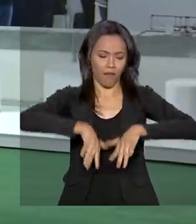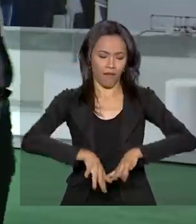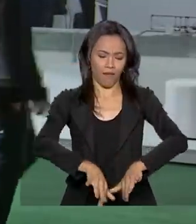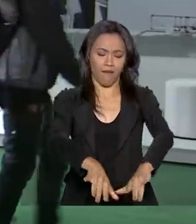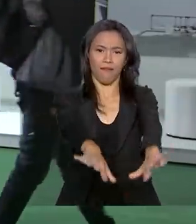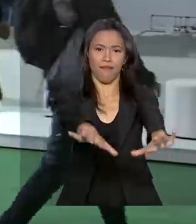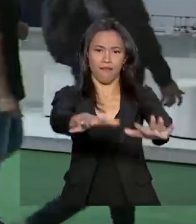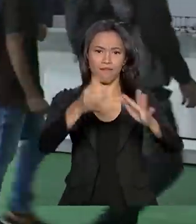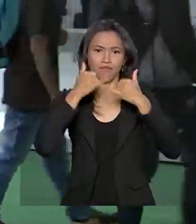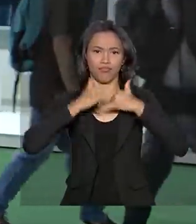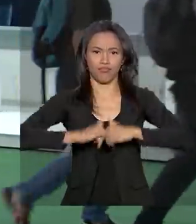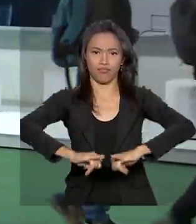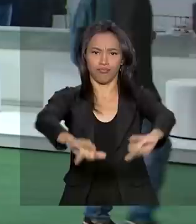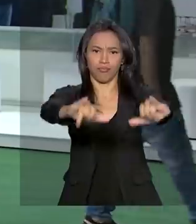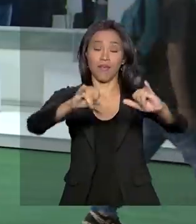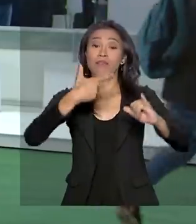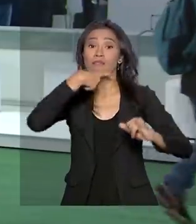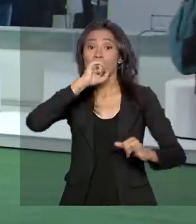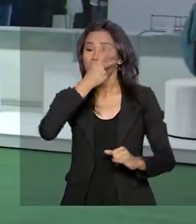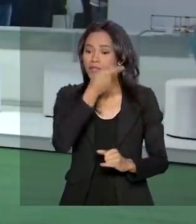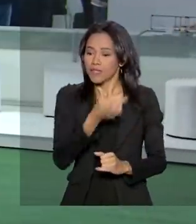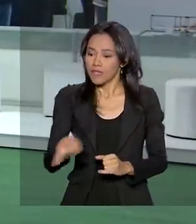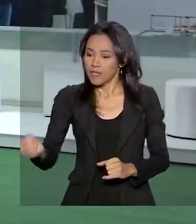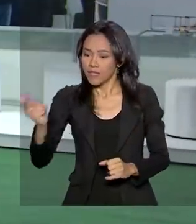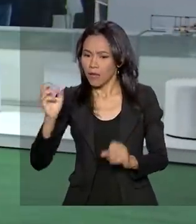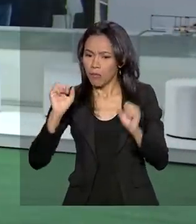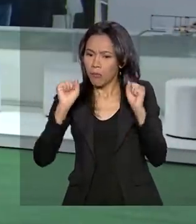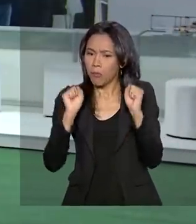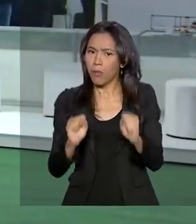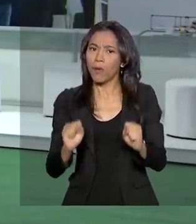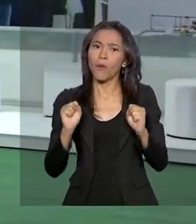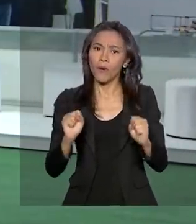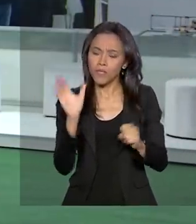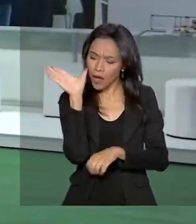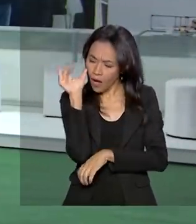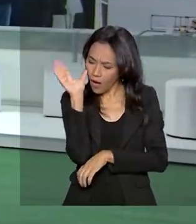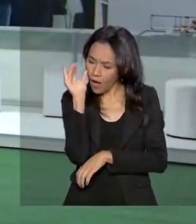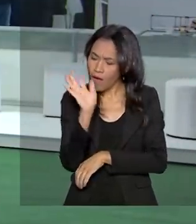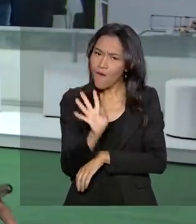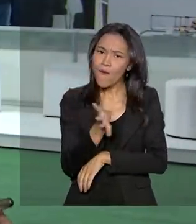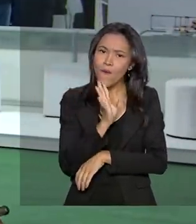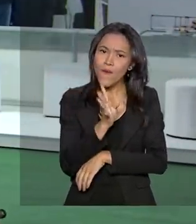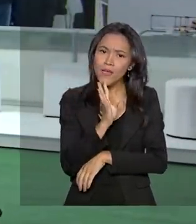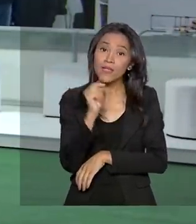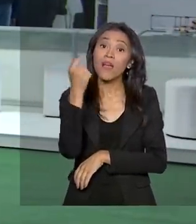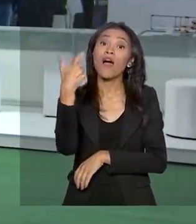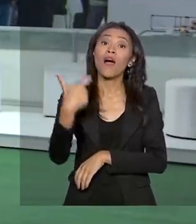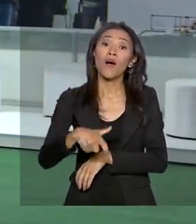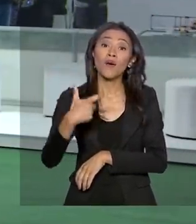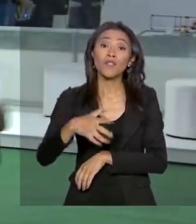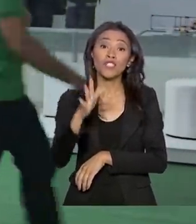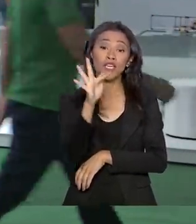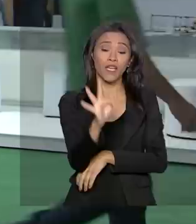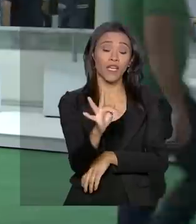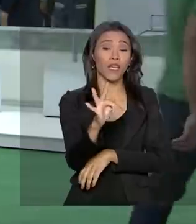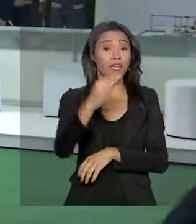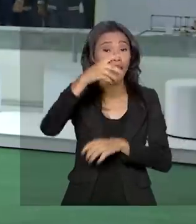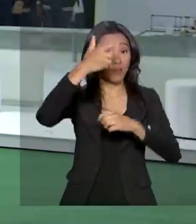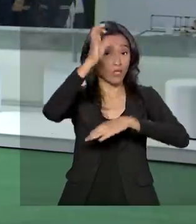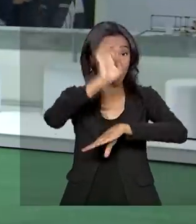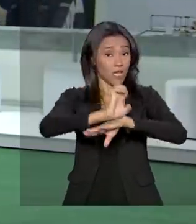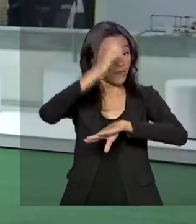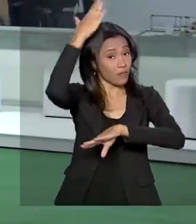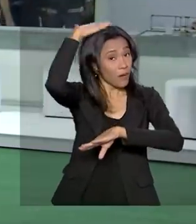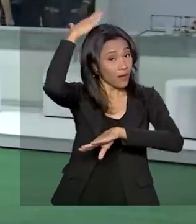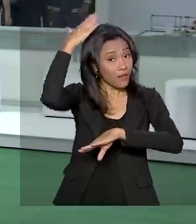visita esse estande aqui pode simular uma visita virtual à hidrelétrica que fica lá em Foz do Iguaçu, no Paraná. E olha,